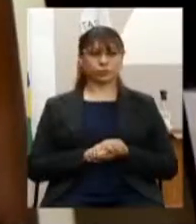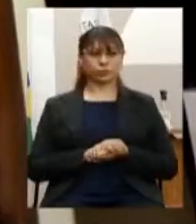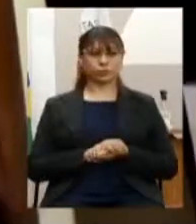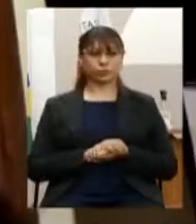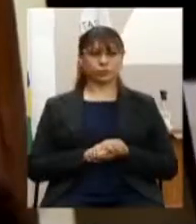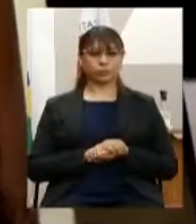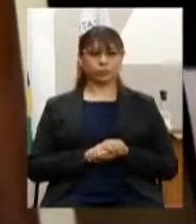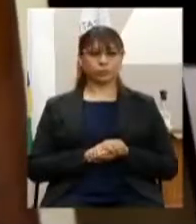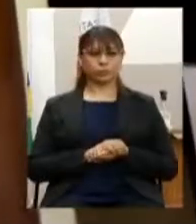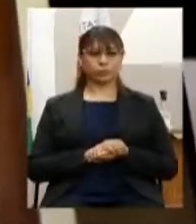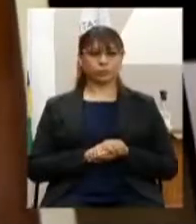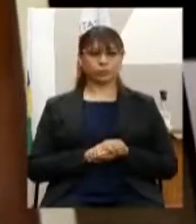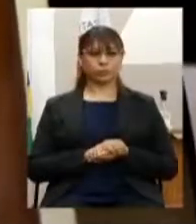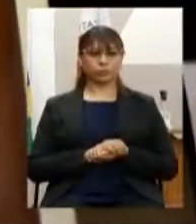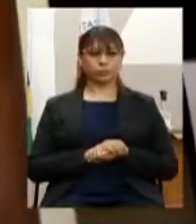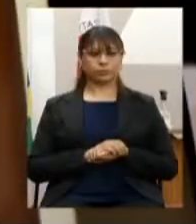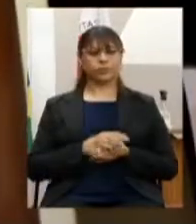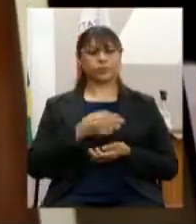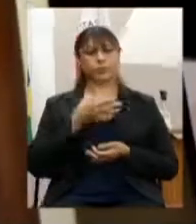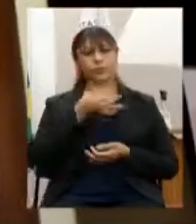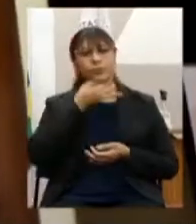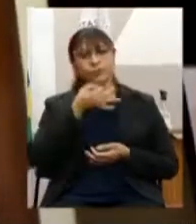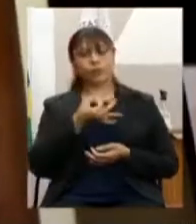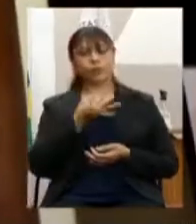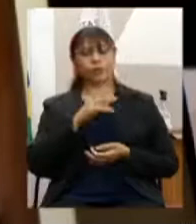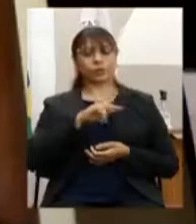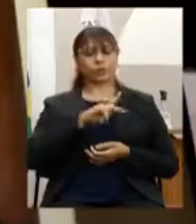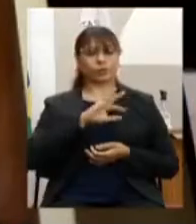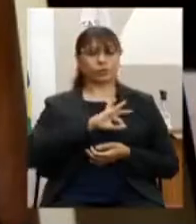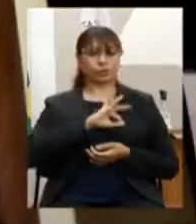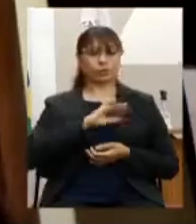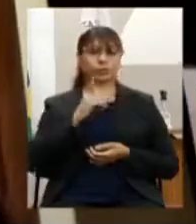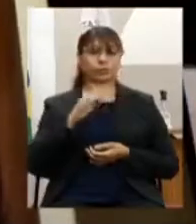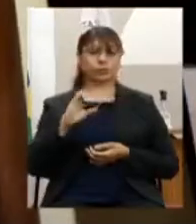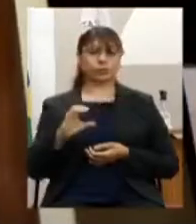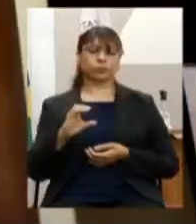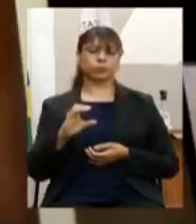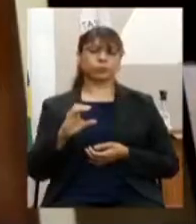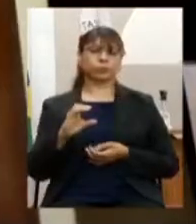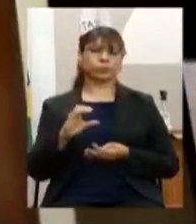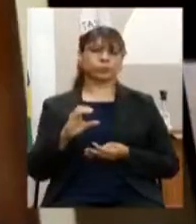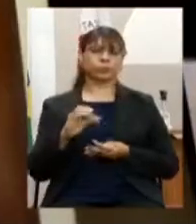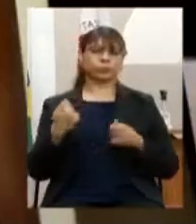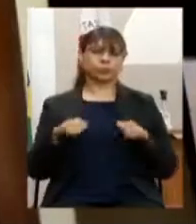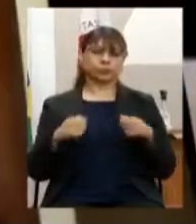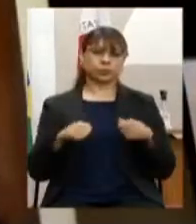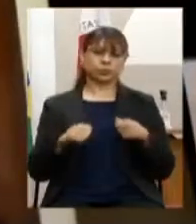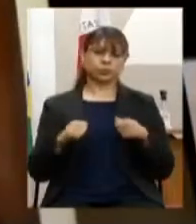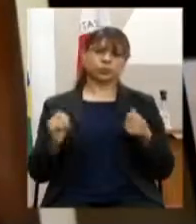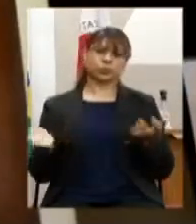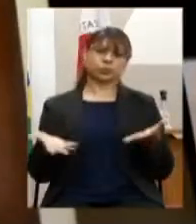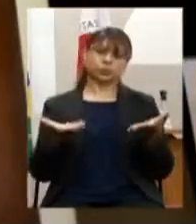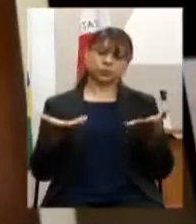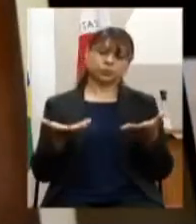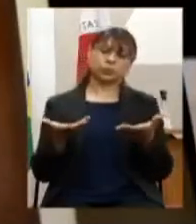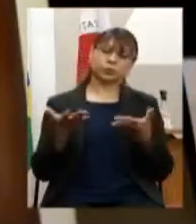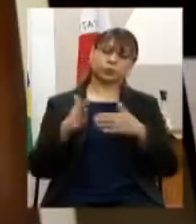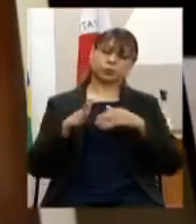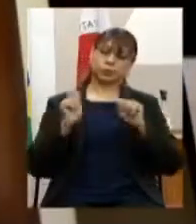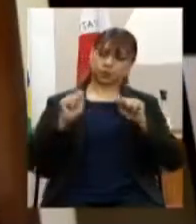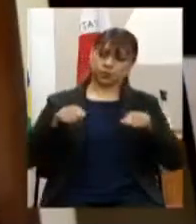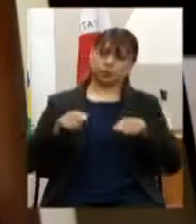recomendar a polícia civil do estado de Minas Gerais a promoção de capacitação para seus servidores